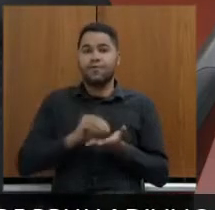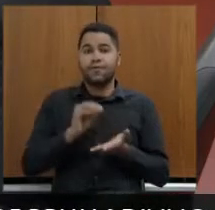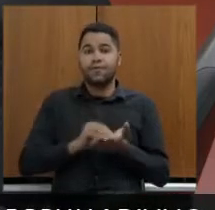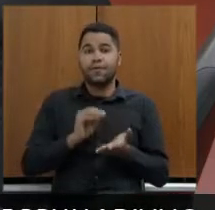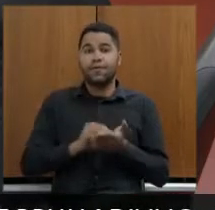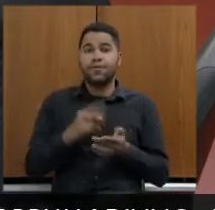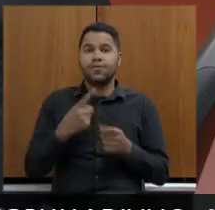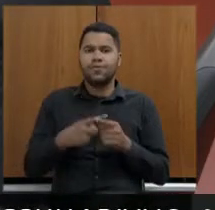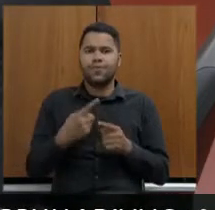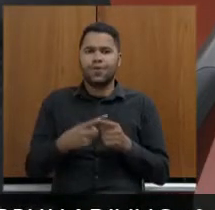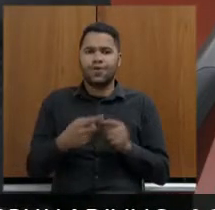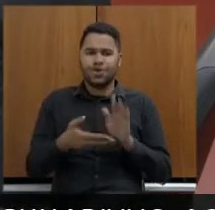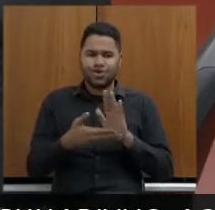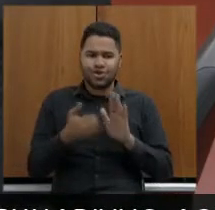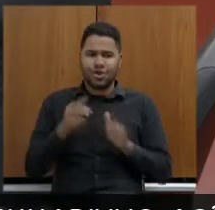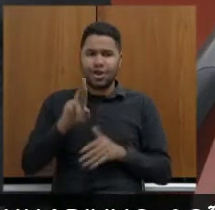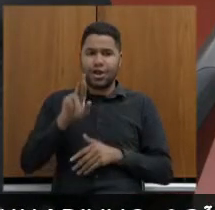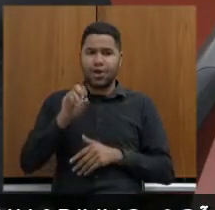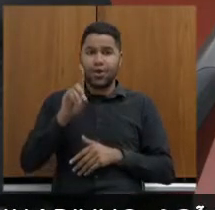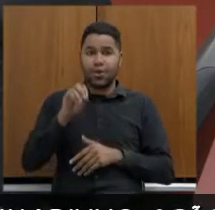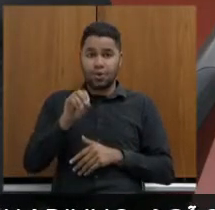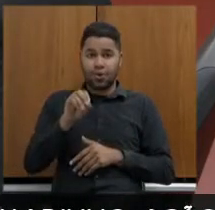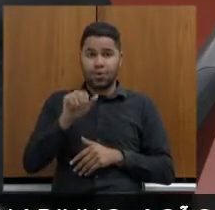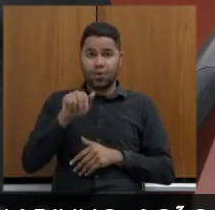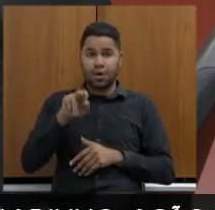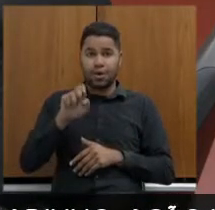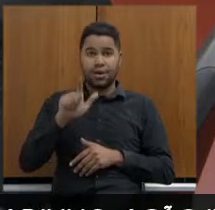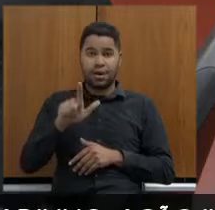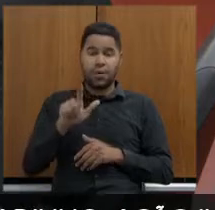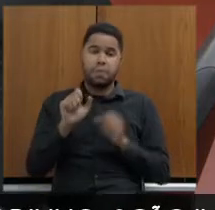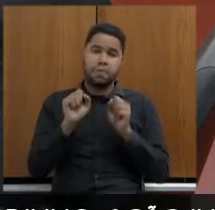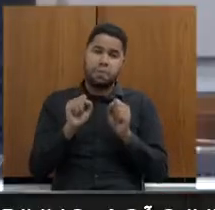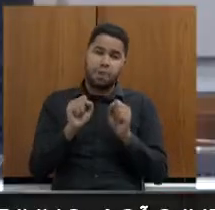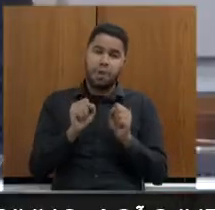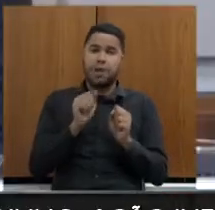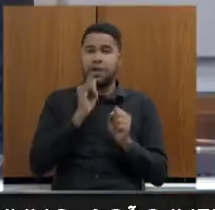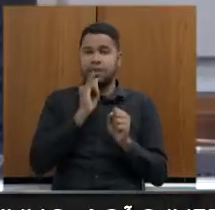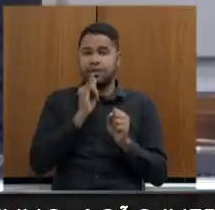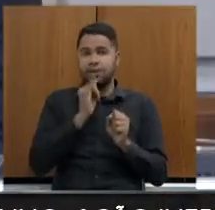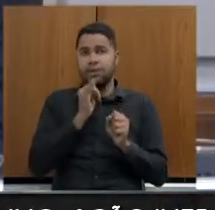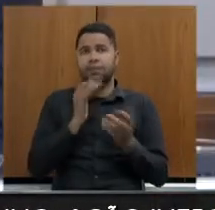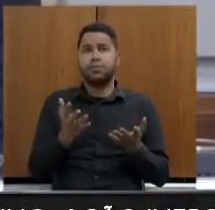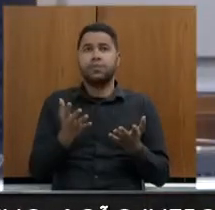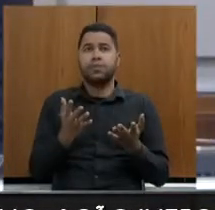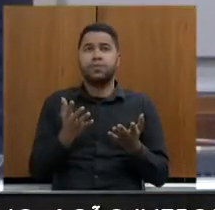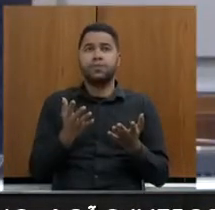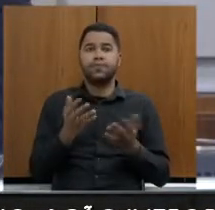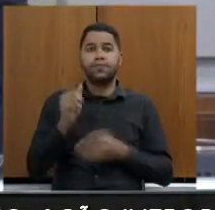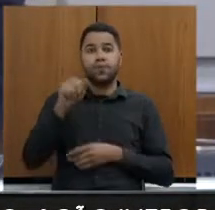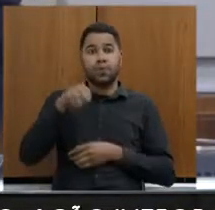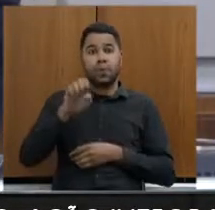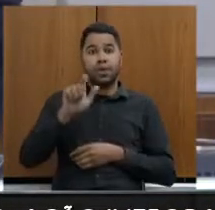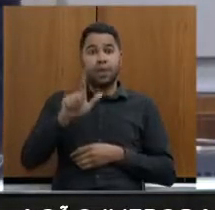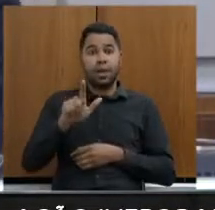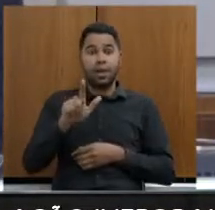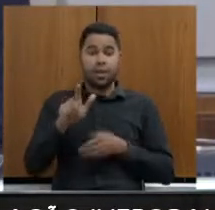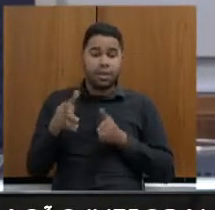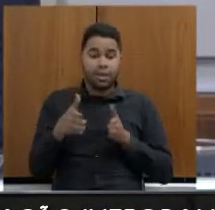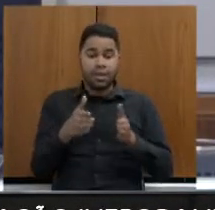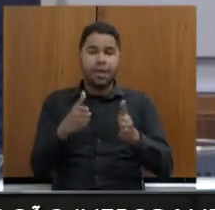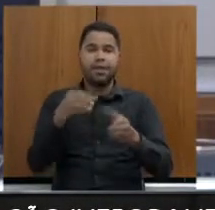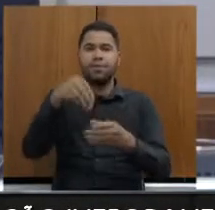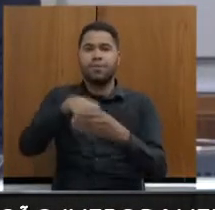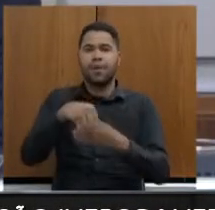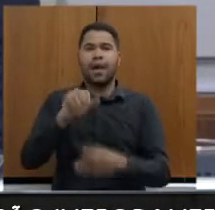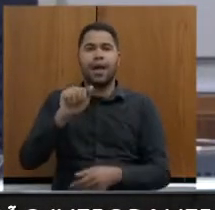porque tirar o Rodonel de dentro de contagem, primeiro, você pode passar um anel dentro da APA, não tem